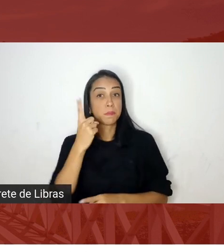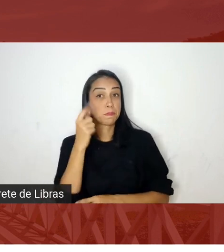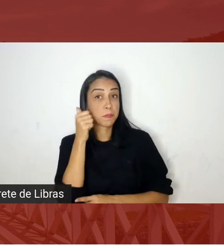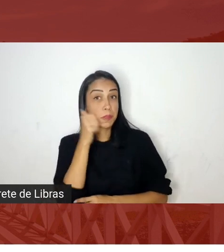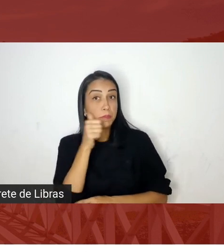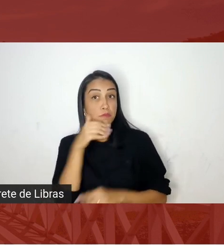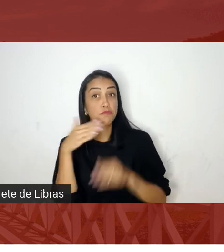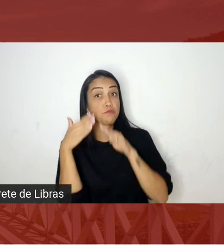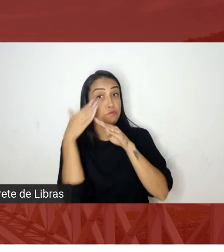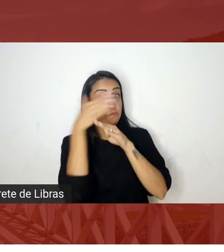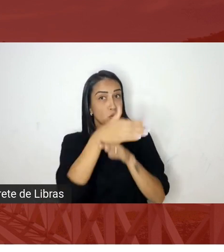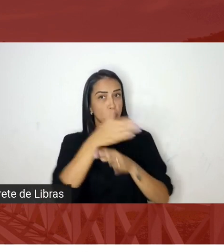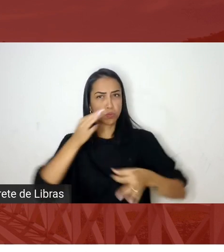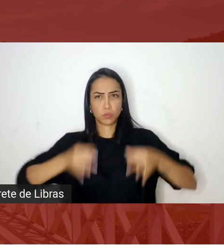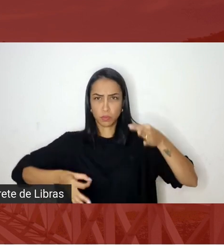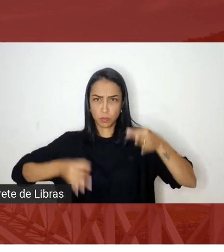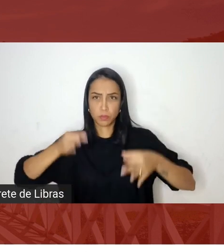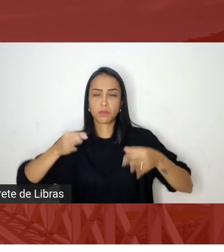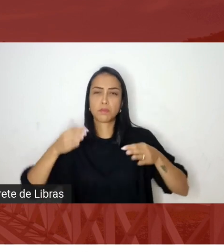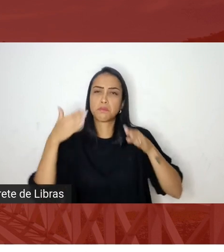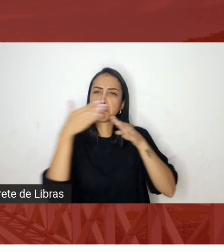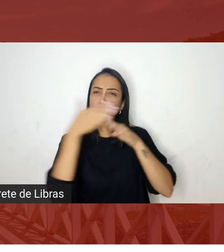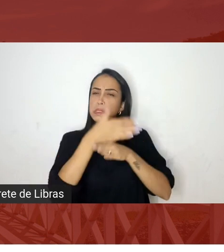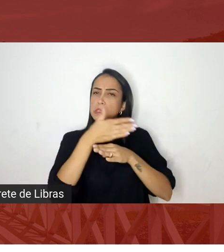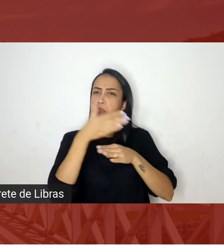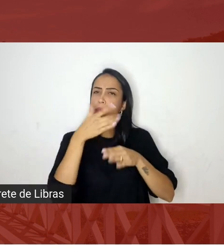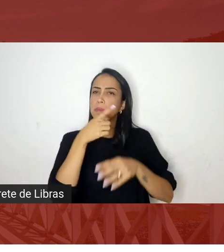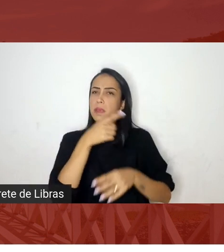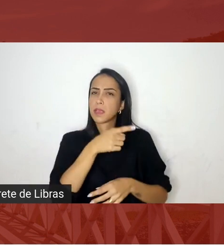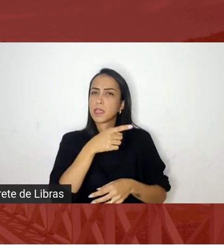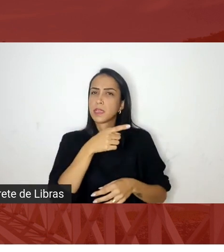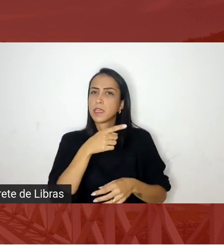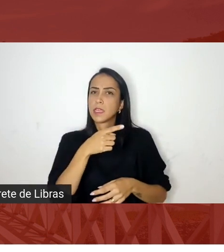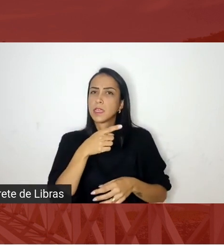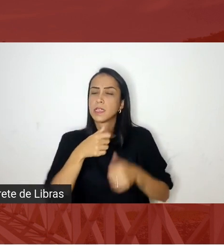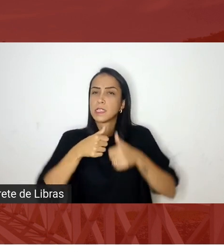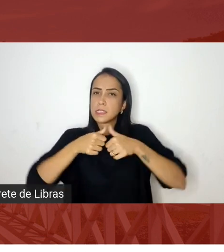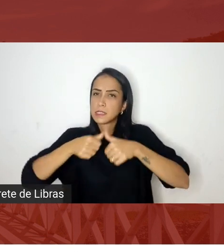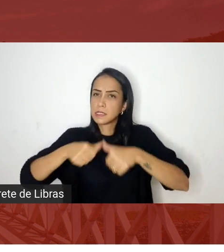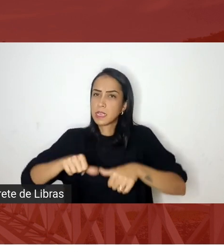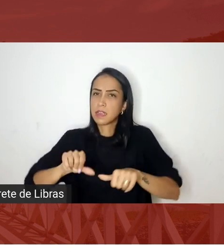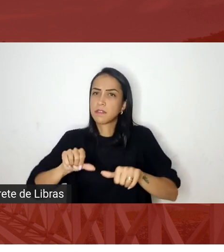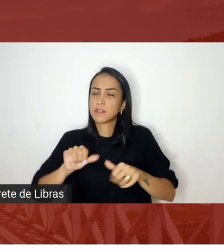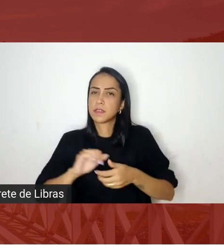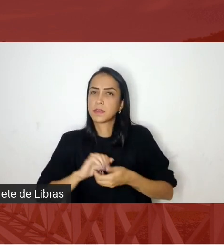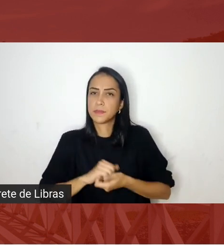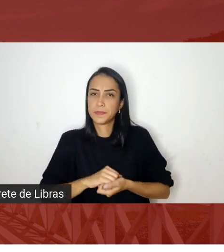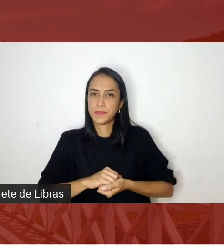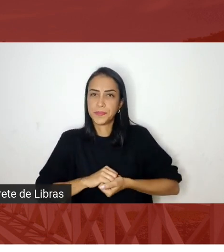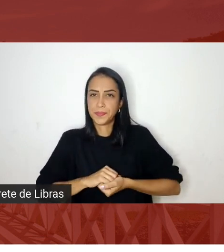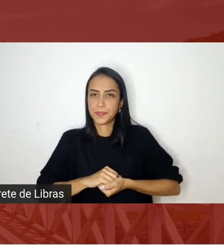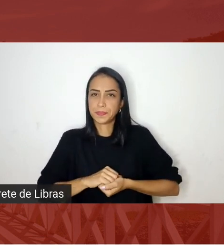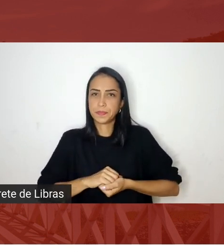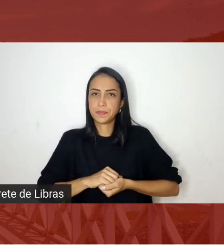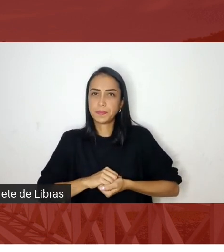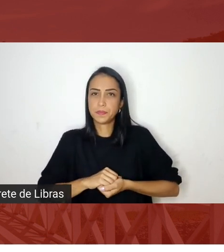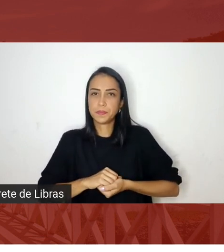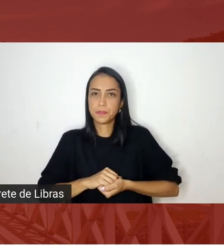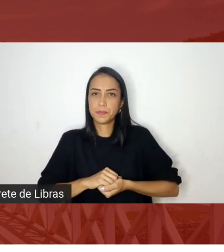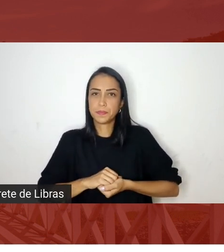foi participar de um estava sendo ela havia sido